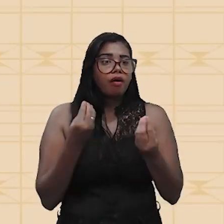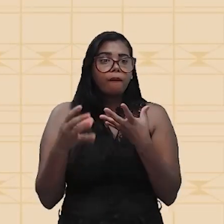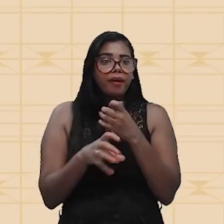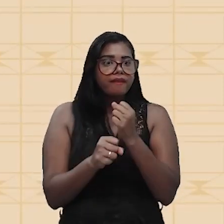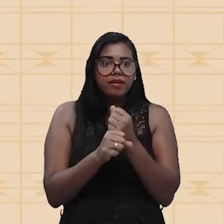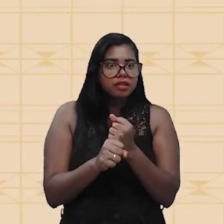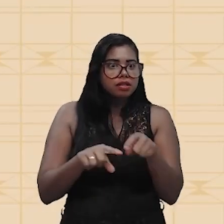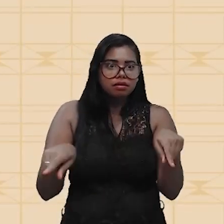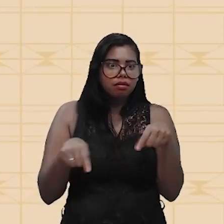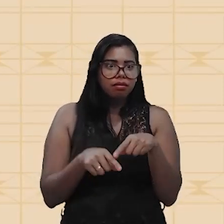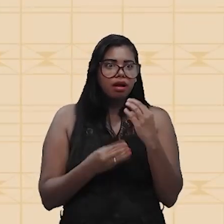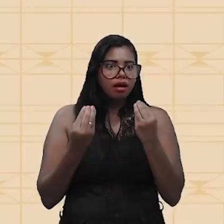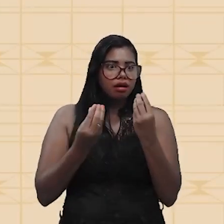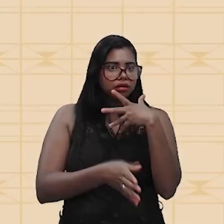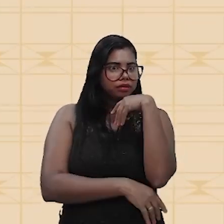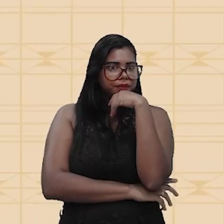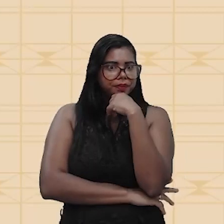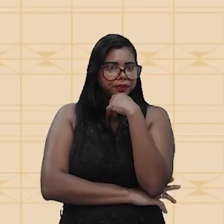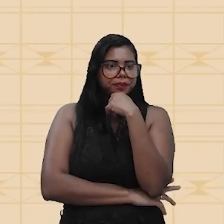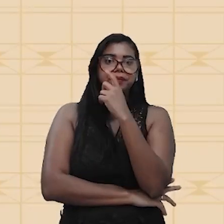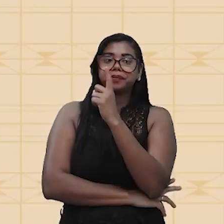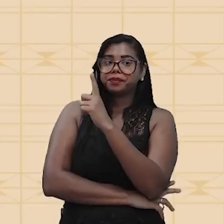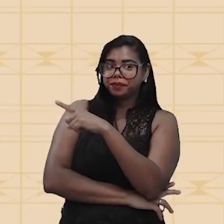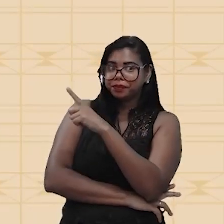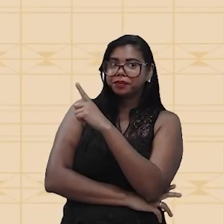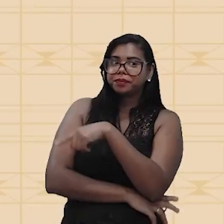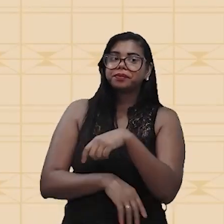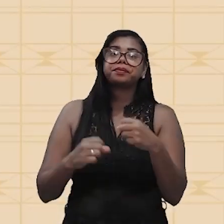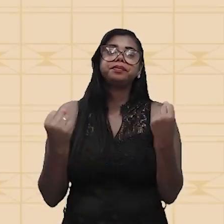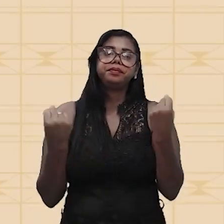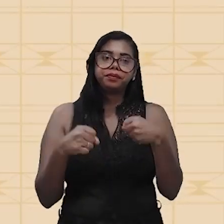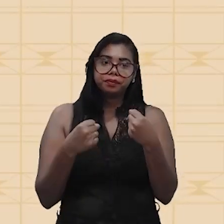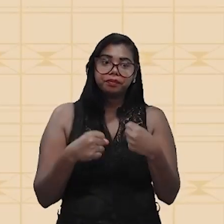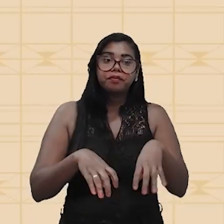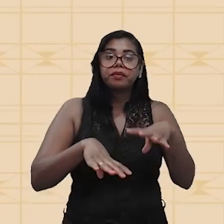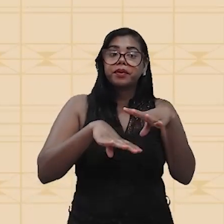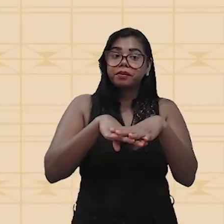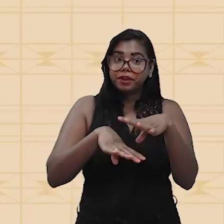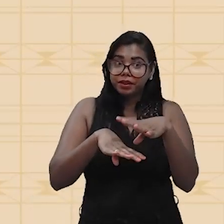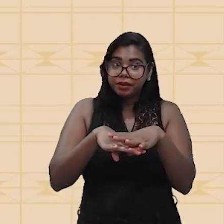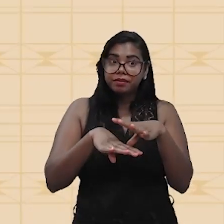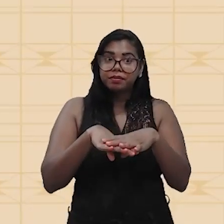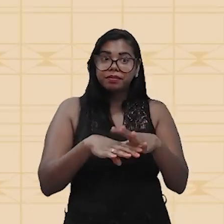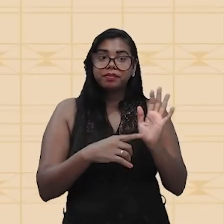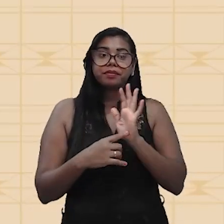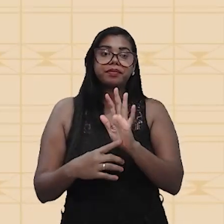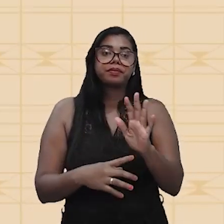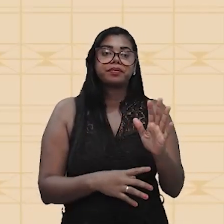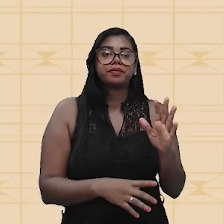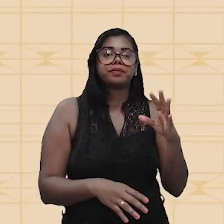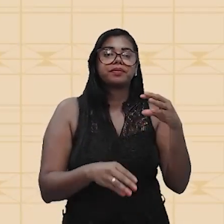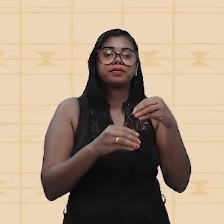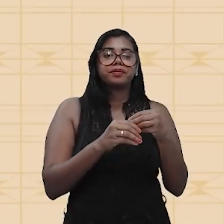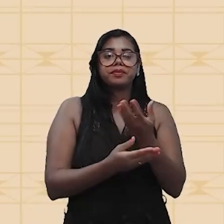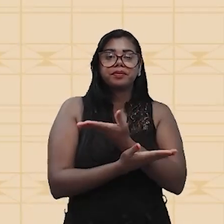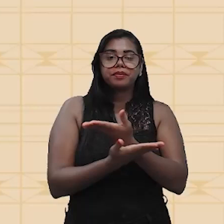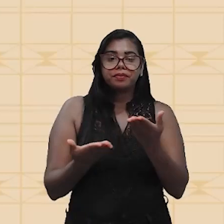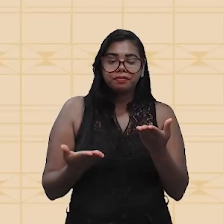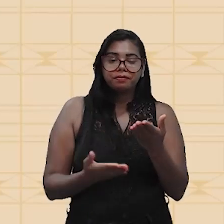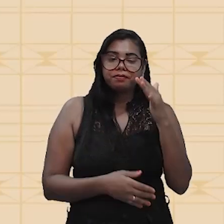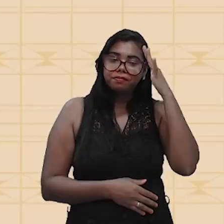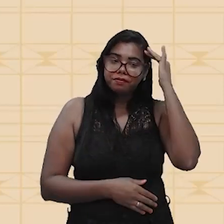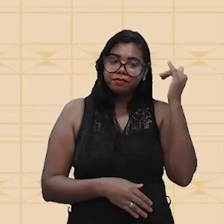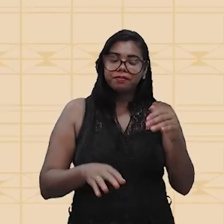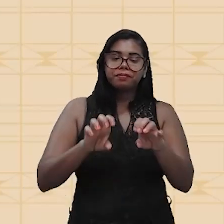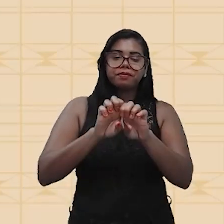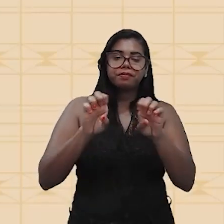disso daí? Bom, essa área, ela vai precisar de ferramentas matemáticas chamadas de integrais para que você determine. Como integral,